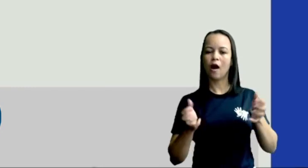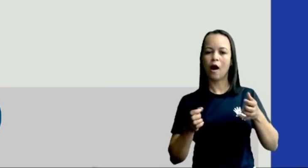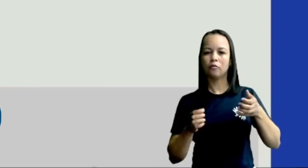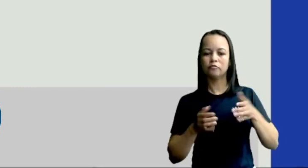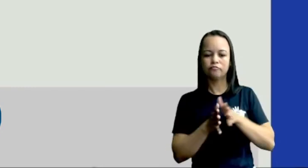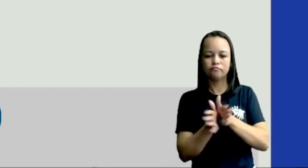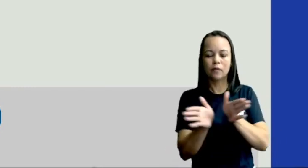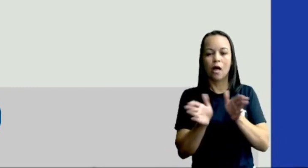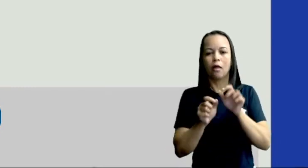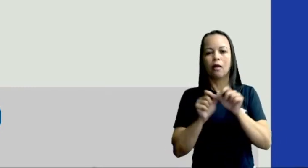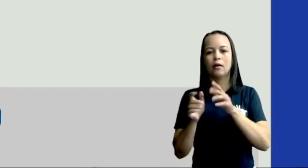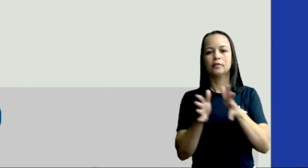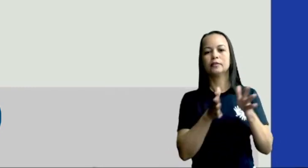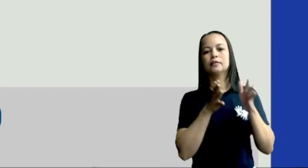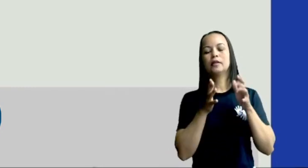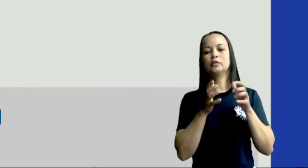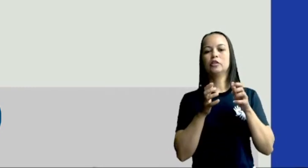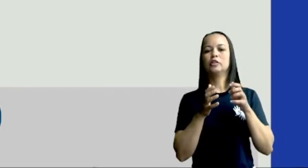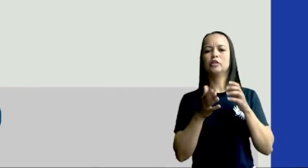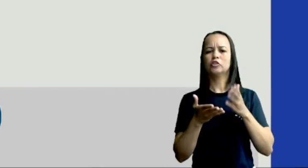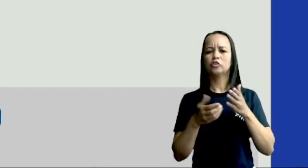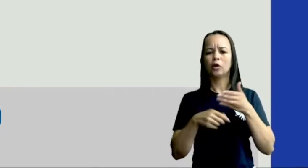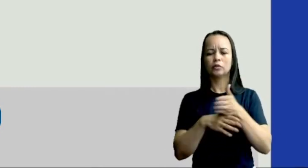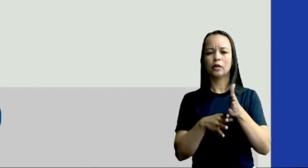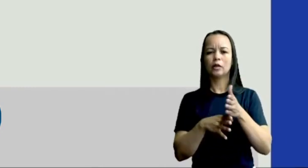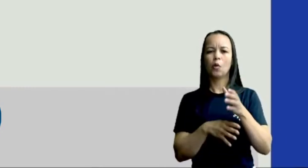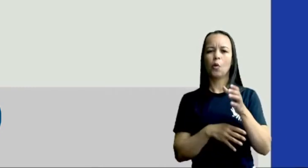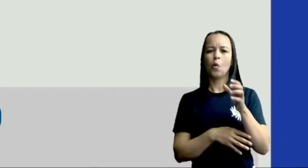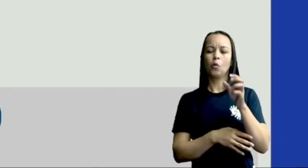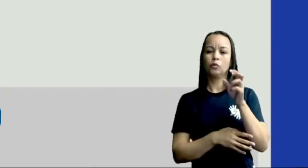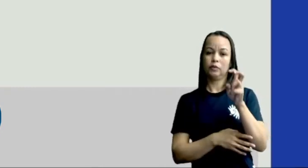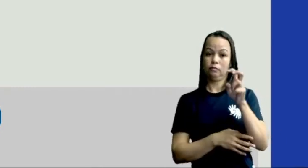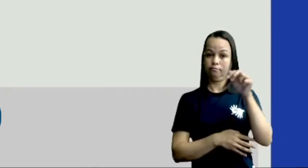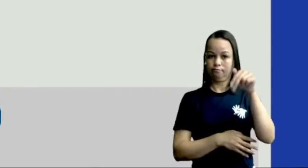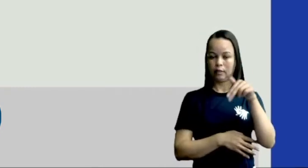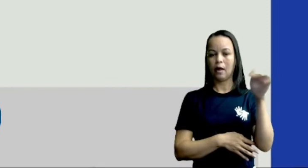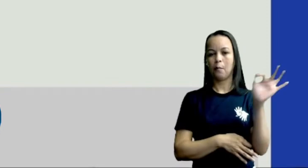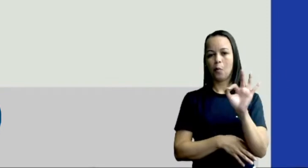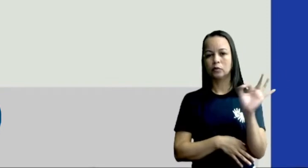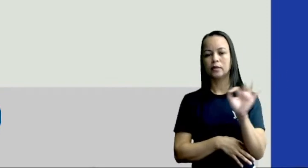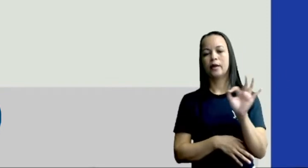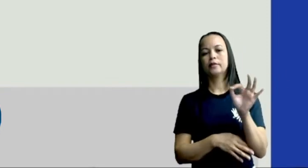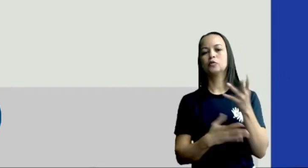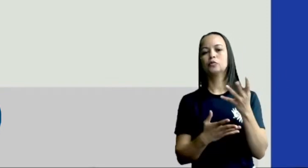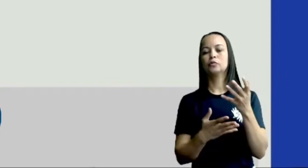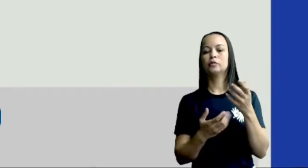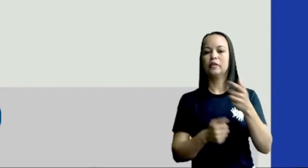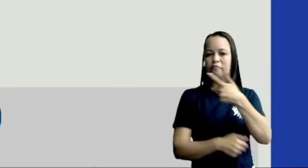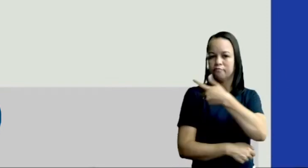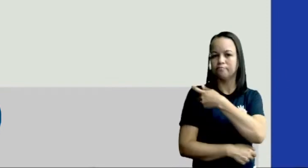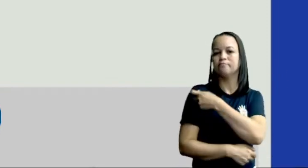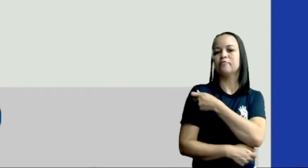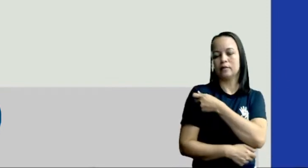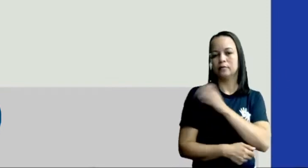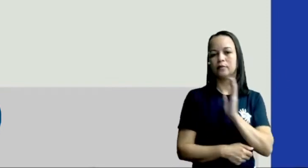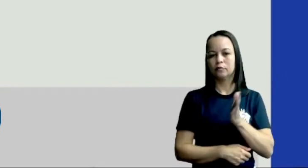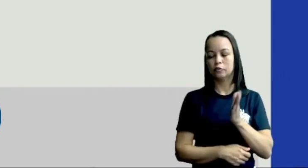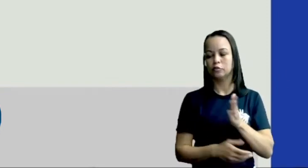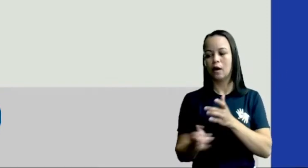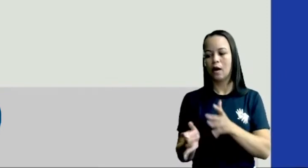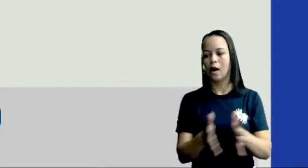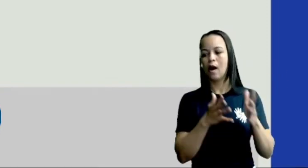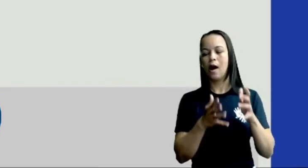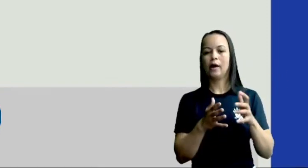de vacinação que já ultrapassamos os 57% de cobertura vacinal e, nesse momento, estaremos